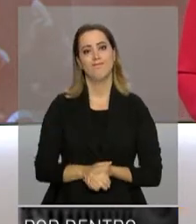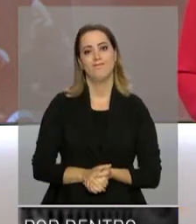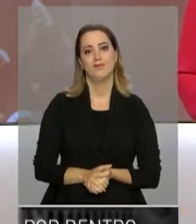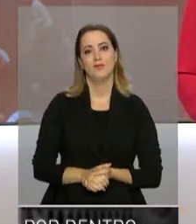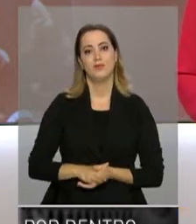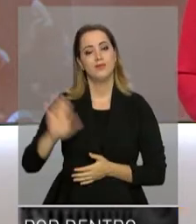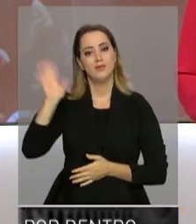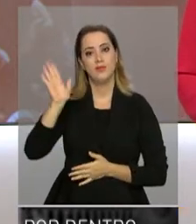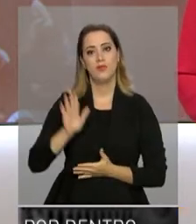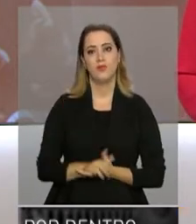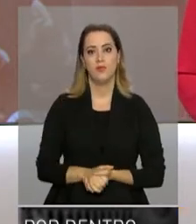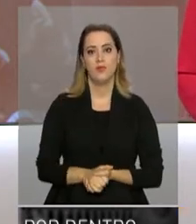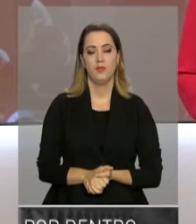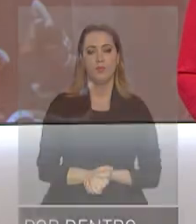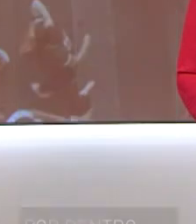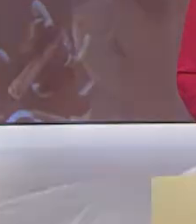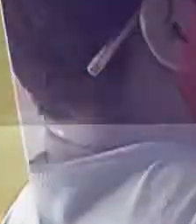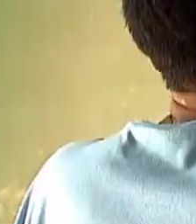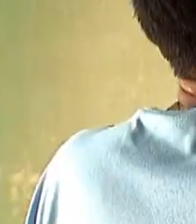Até a próxima!